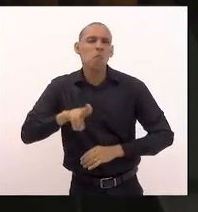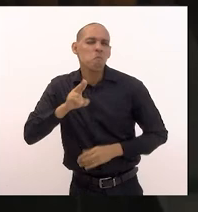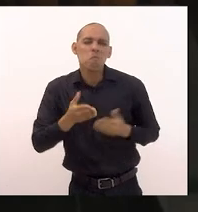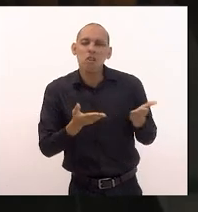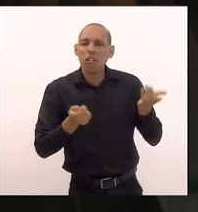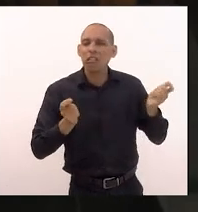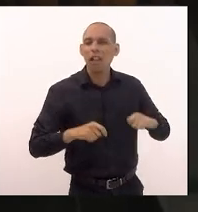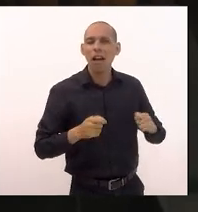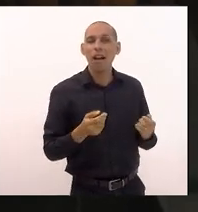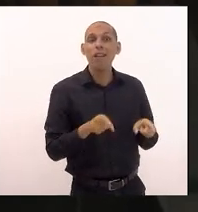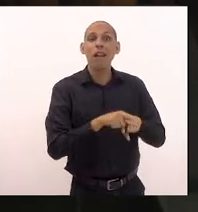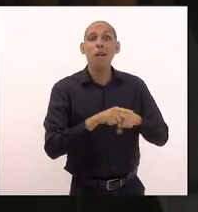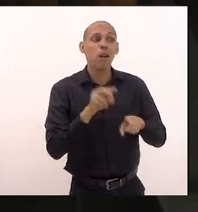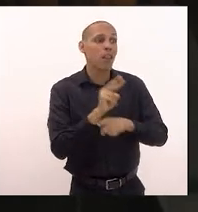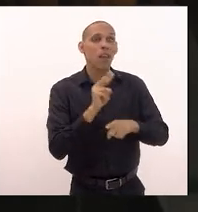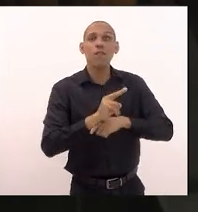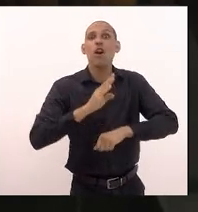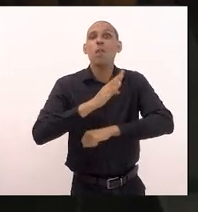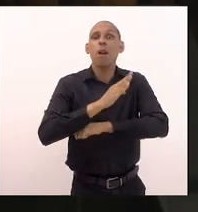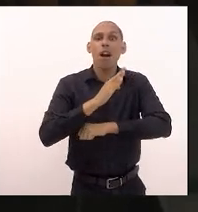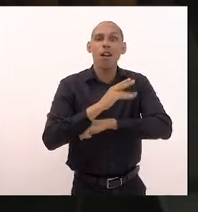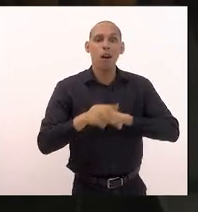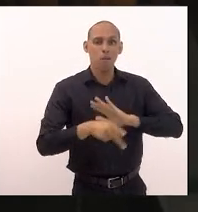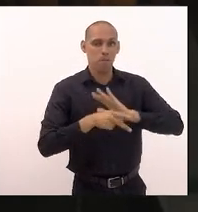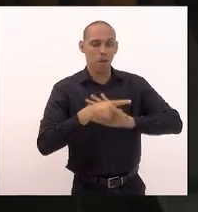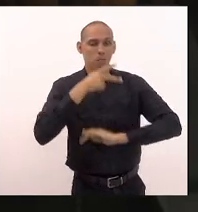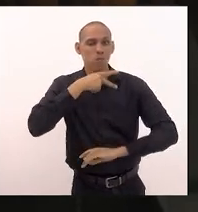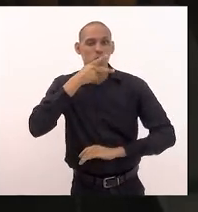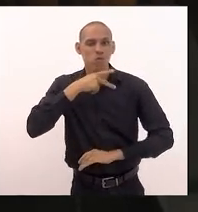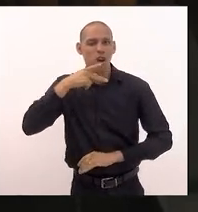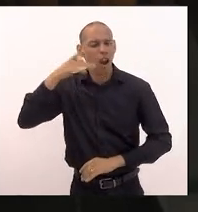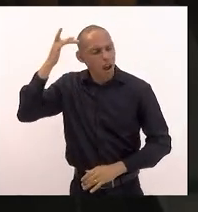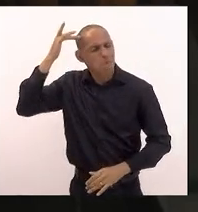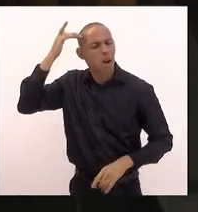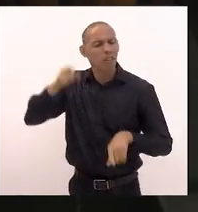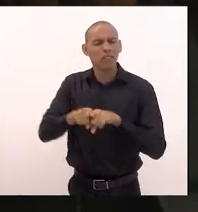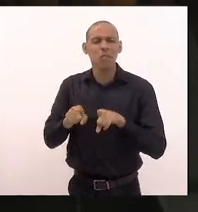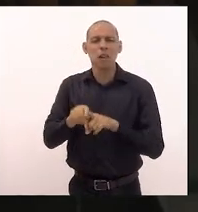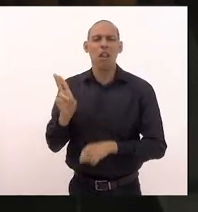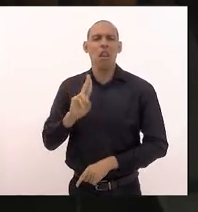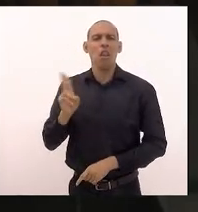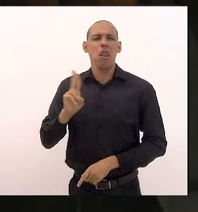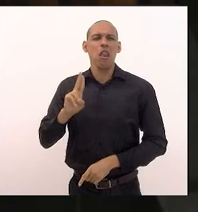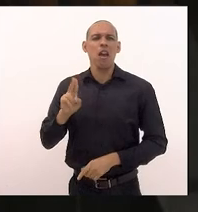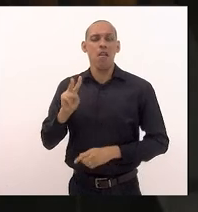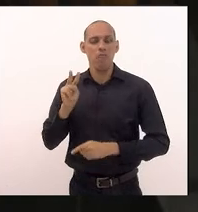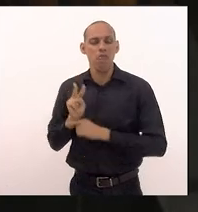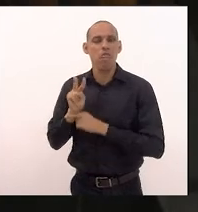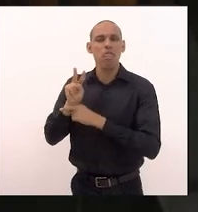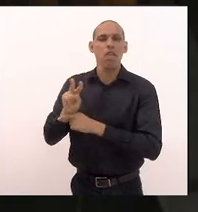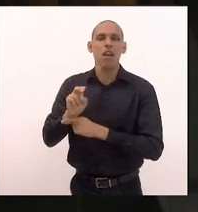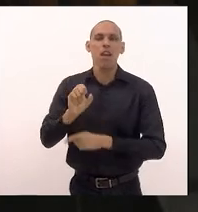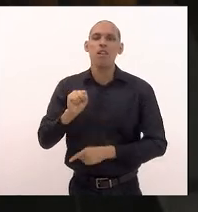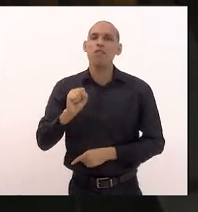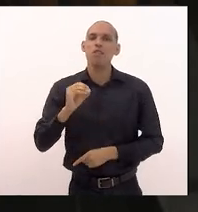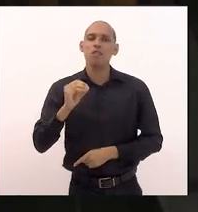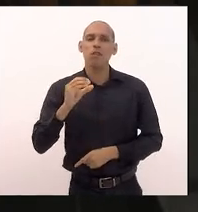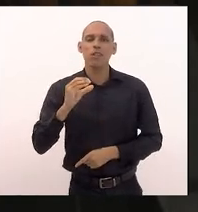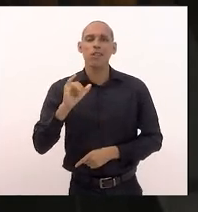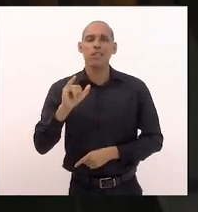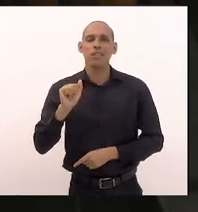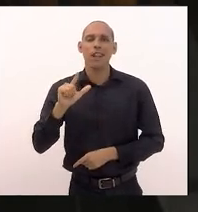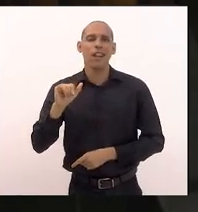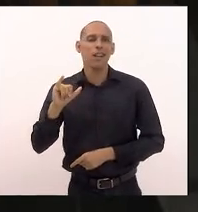como plataforma de membros do seu partido que é hipócrita até no nome porque defende o socialismo e liberdade esses que